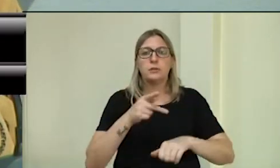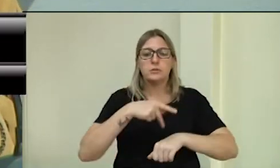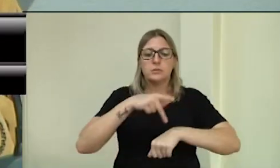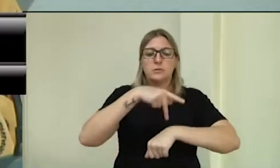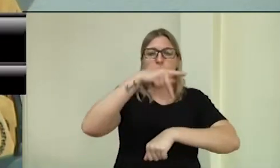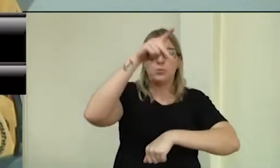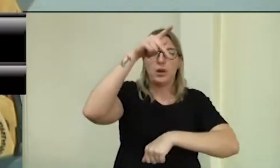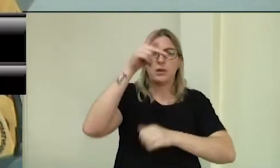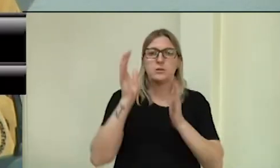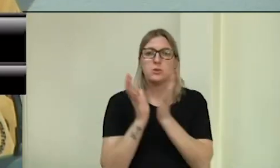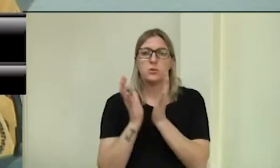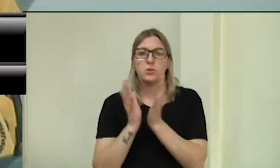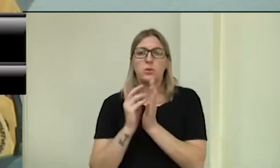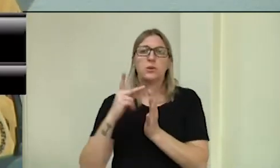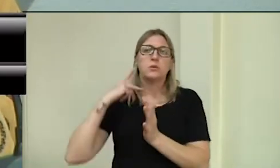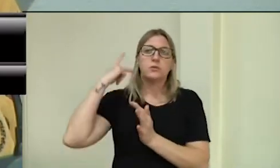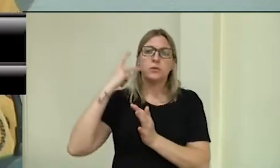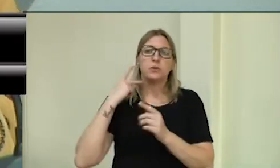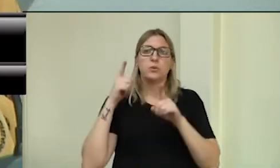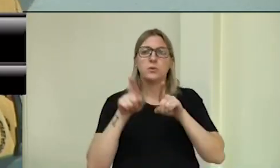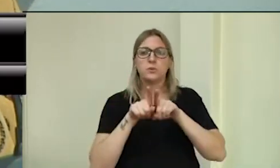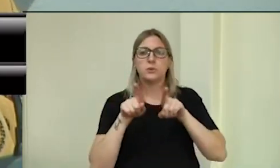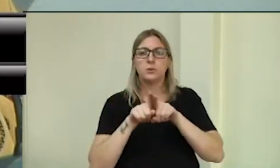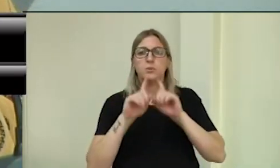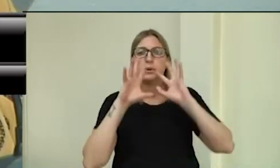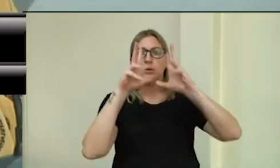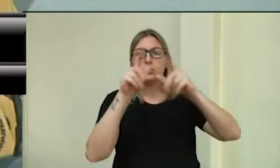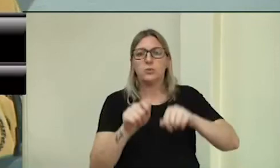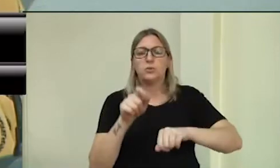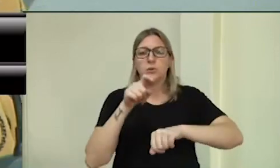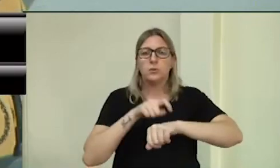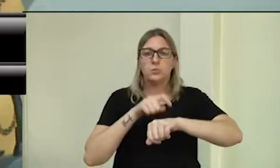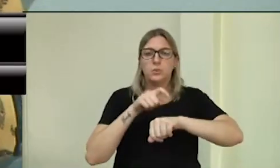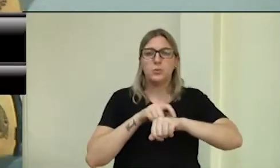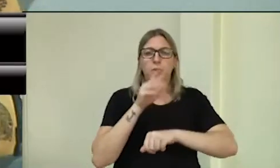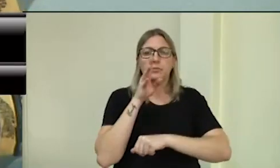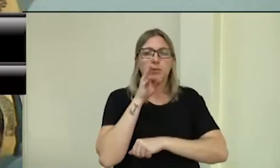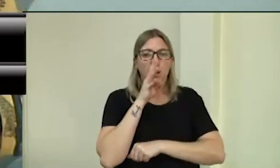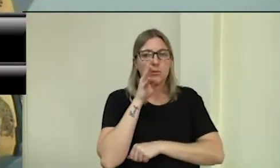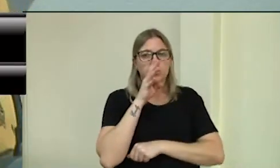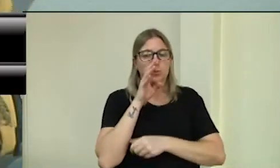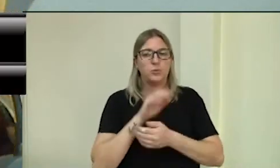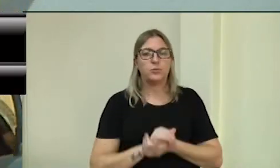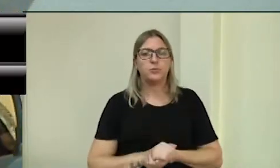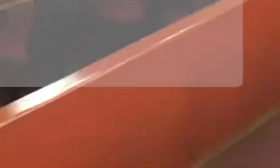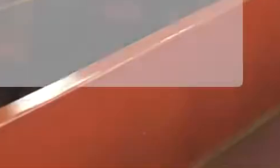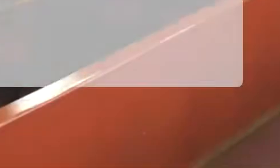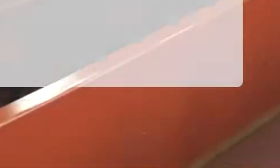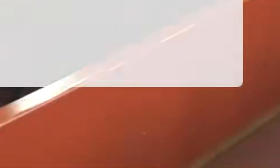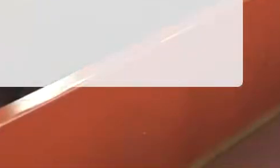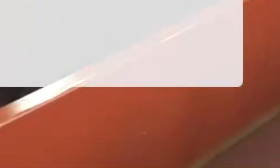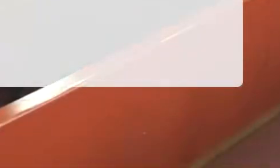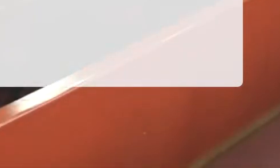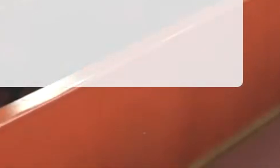colegas vereadores e a todos que estão nesse momento nos assistindo. Tchau, tchau.